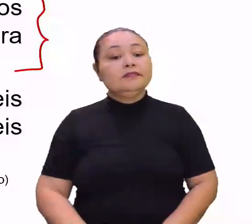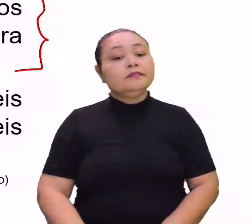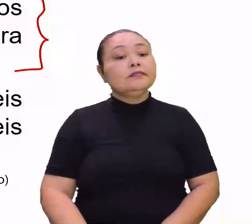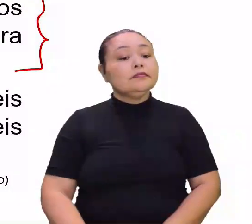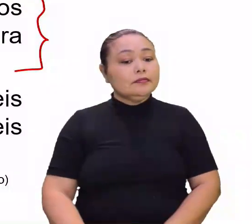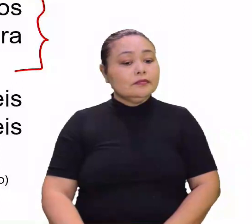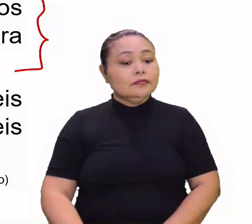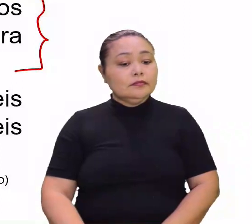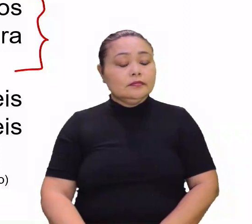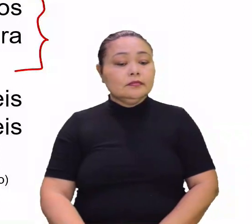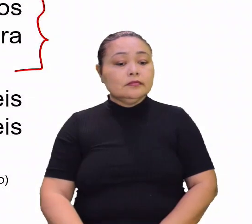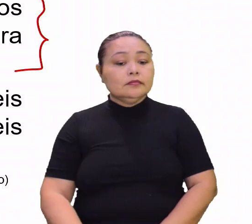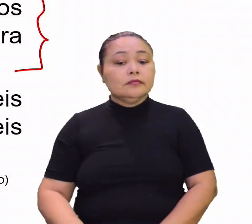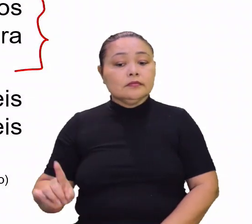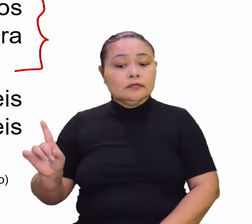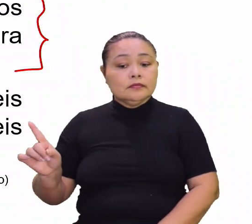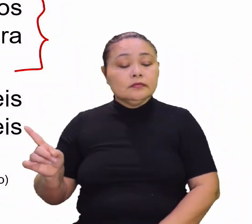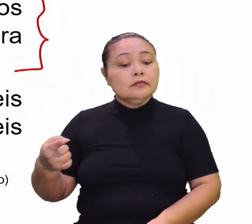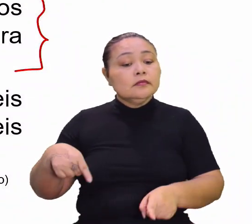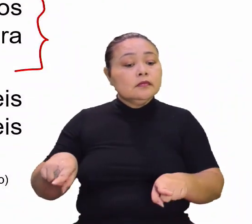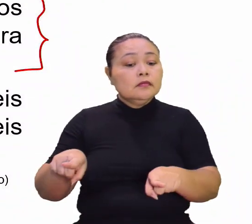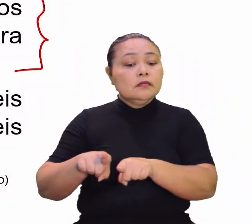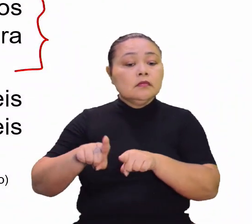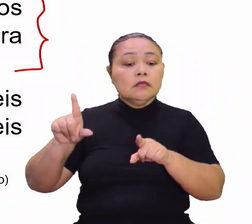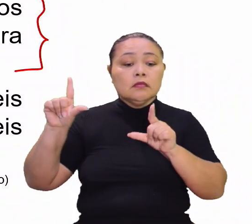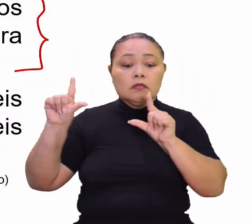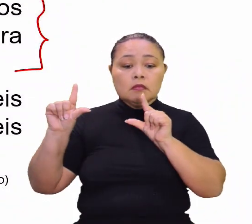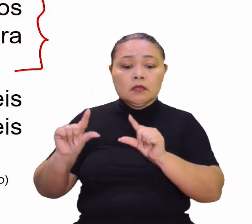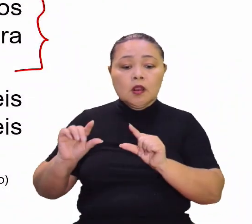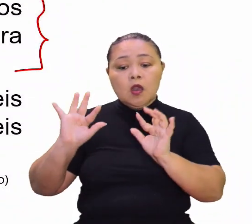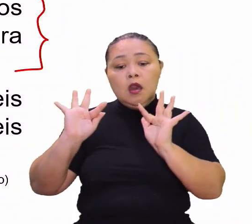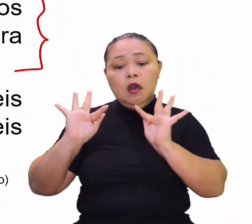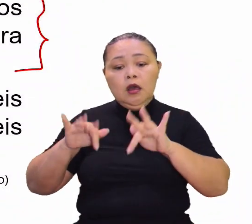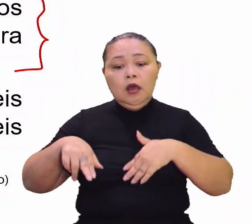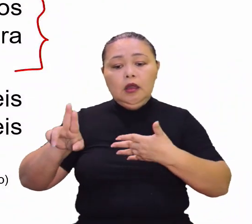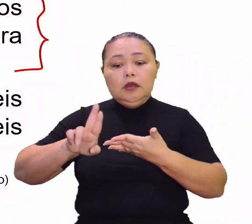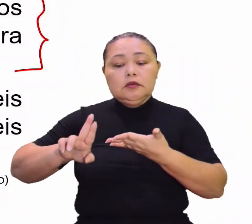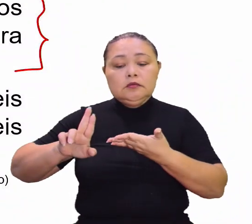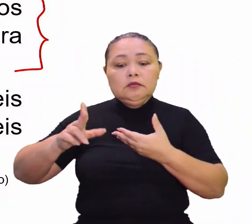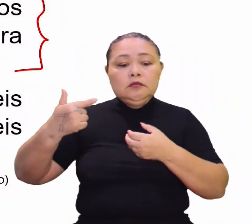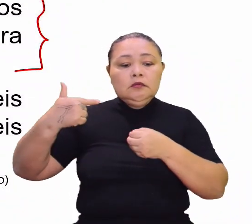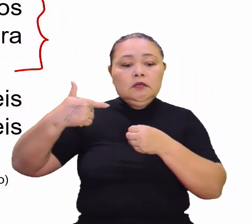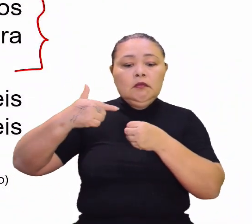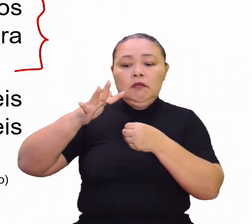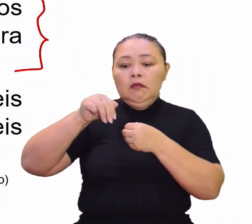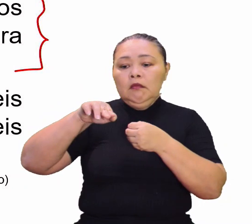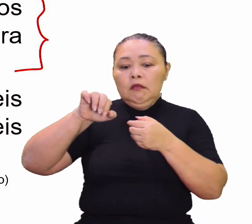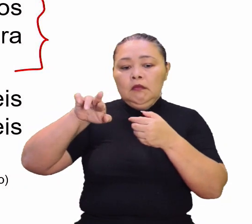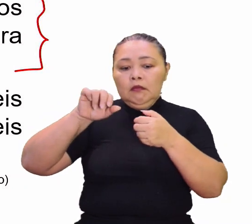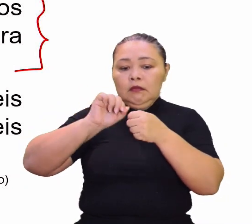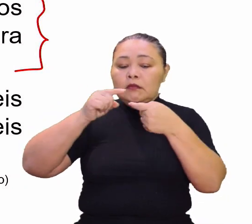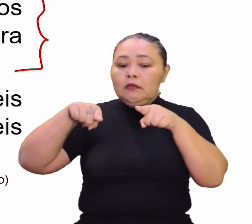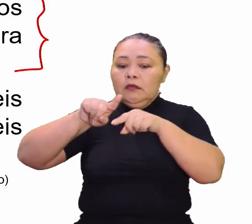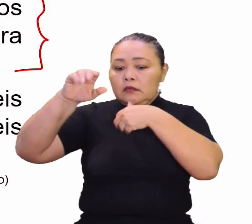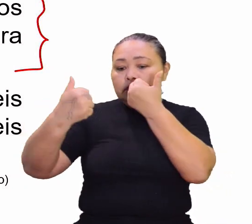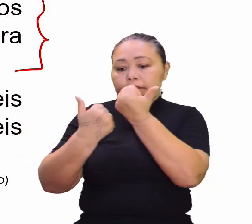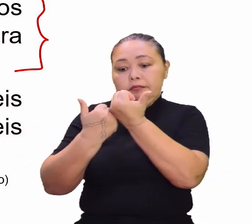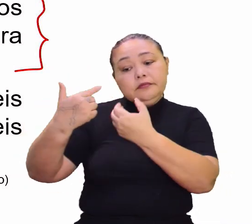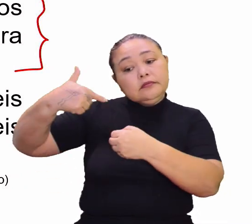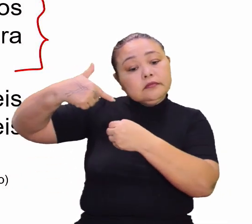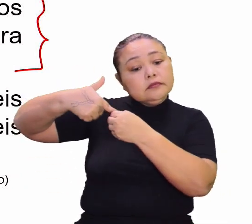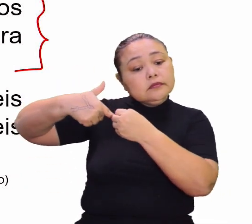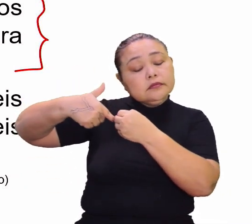quadro, continuando. E nós temos aí a redução ou fim do uso de combustíveis fósseis e a sua